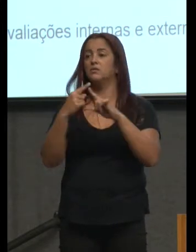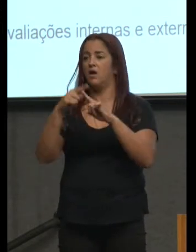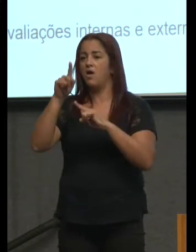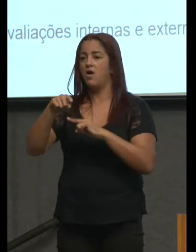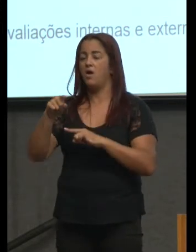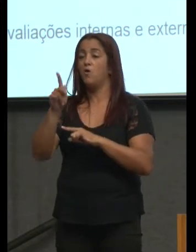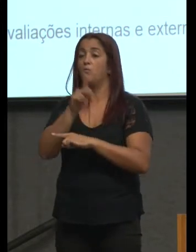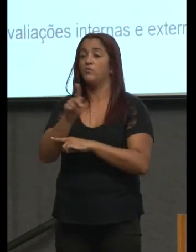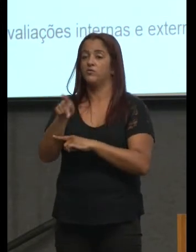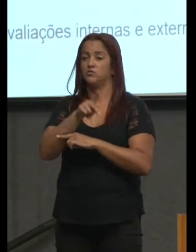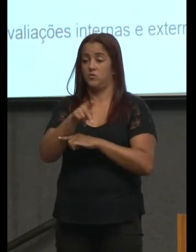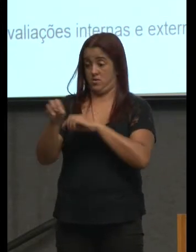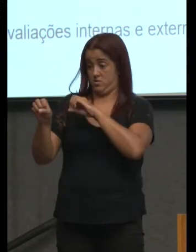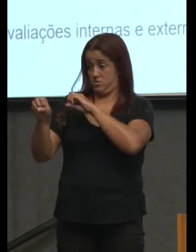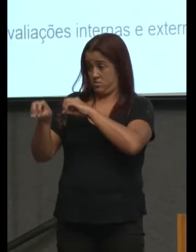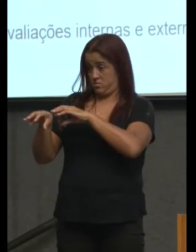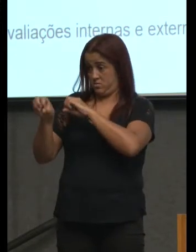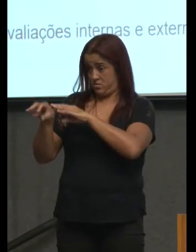ensina